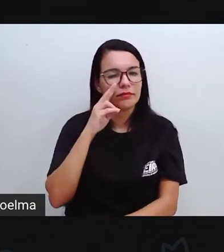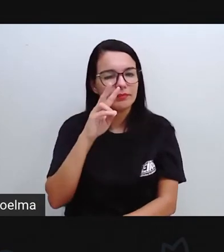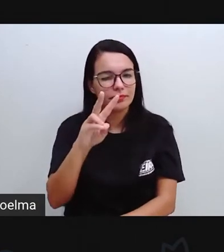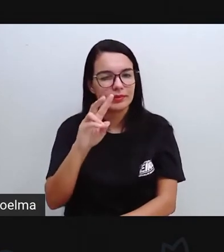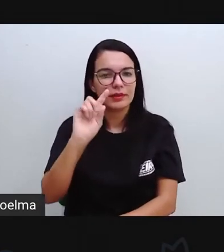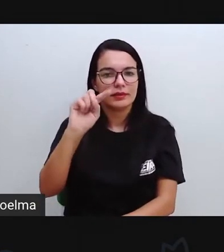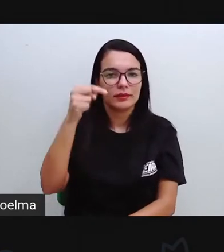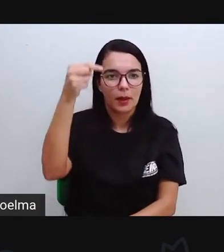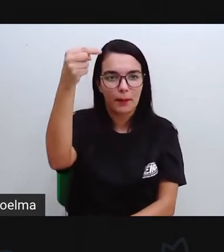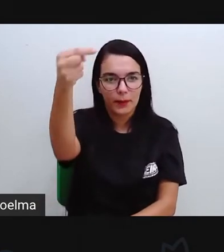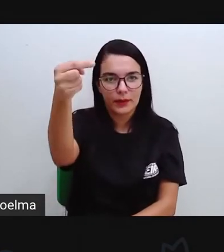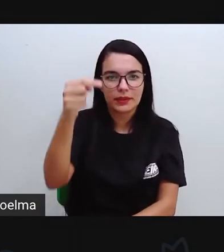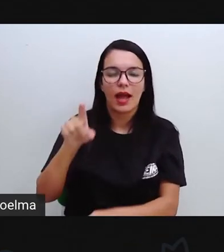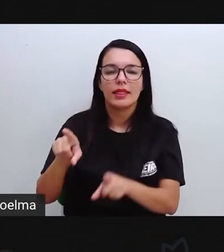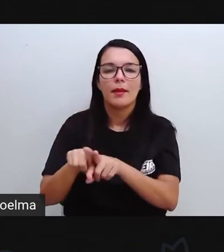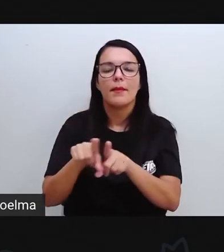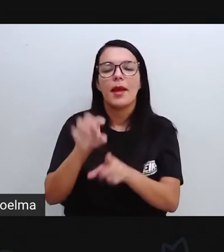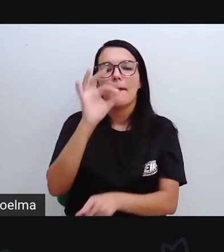É... Porcentagem.